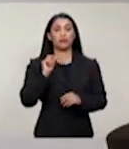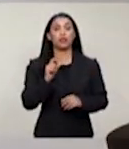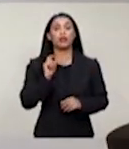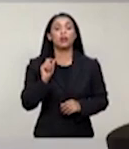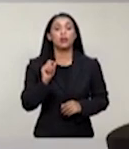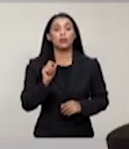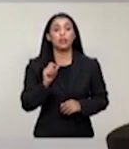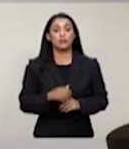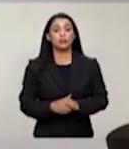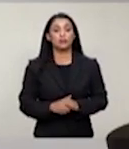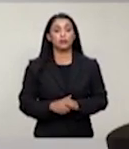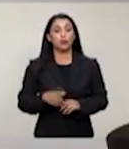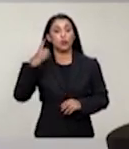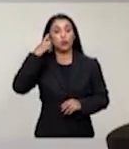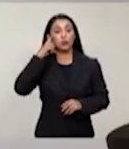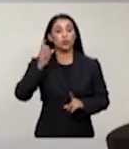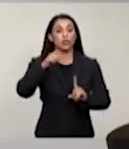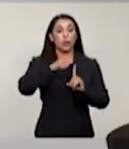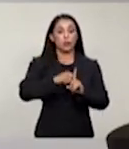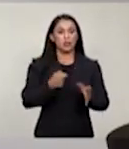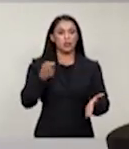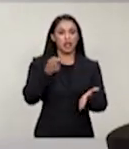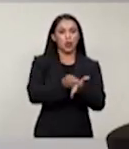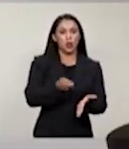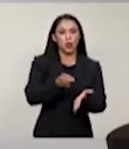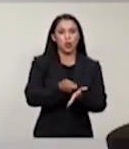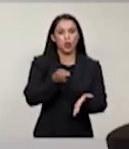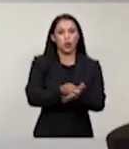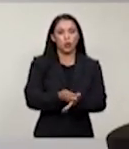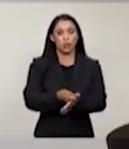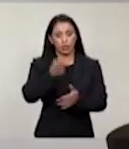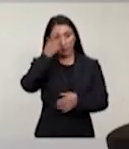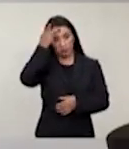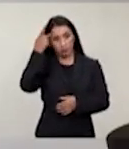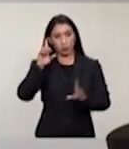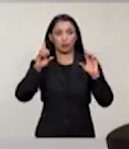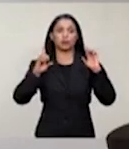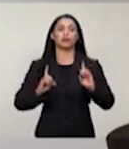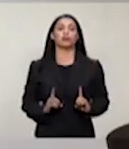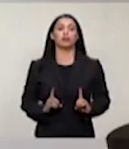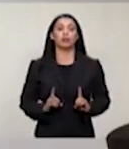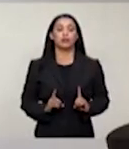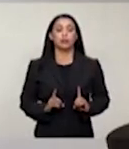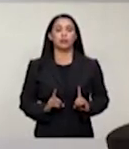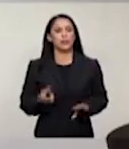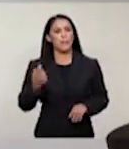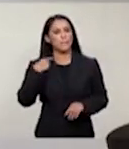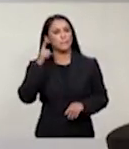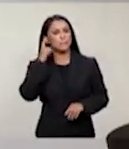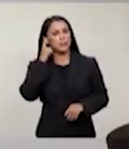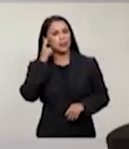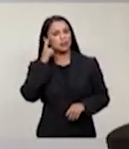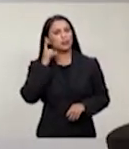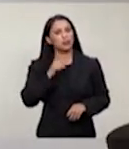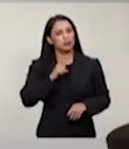o dia e o mês da luta das pessoas com deficiência. Acho até que foram